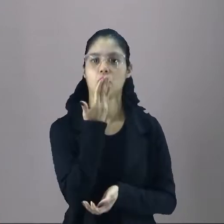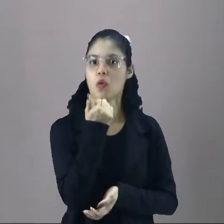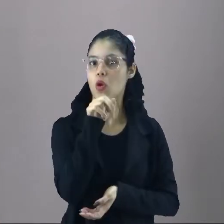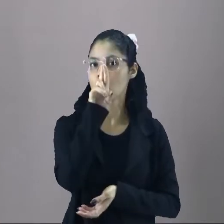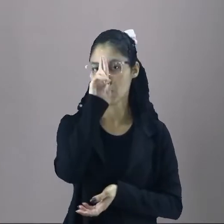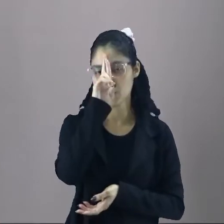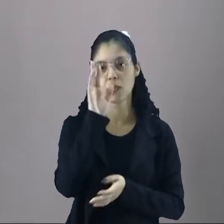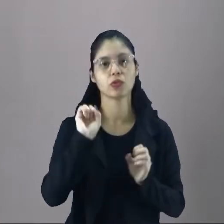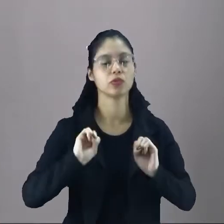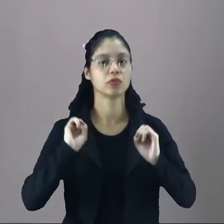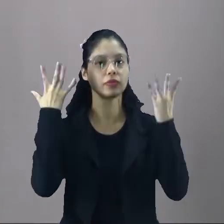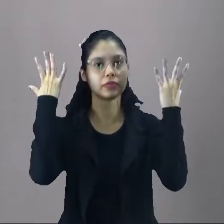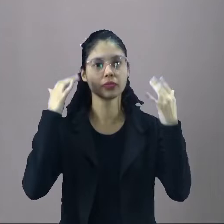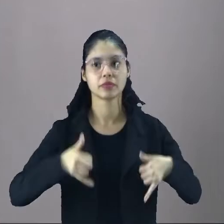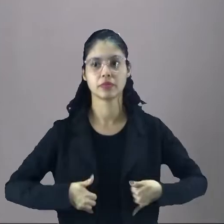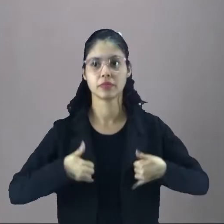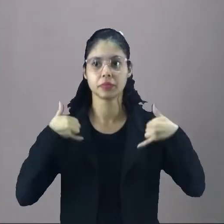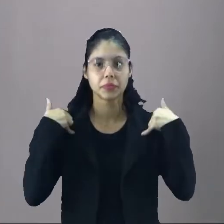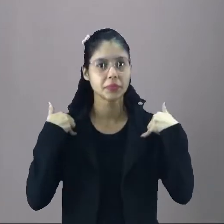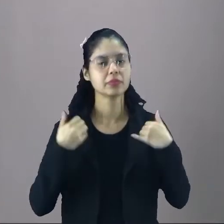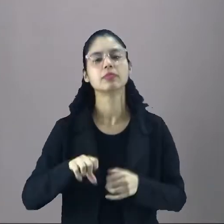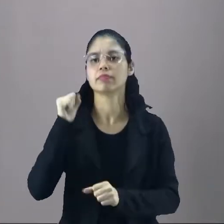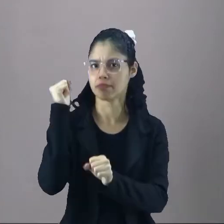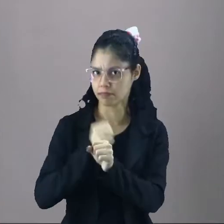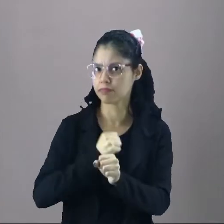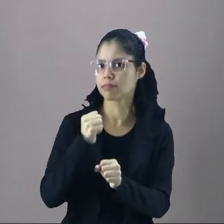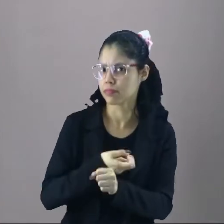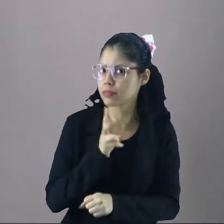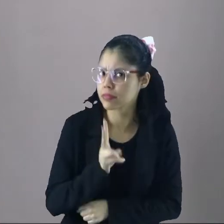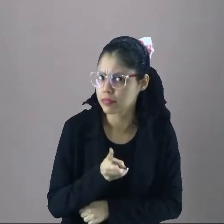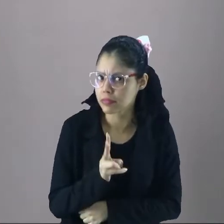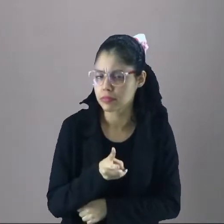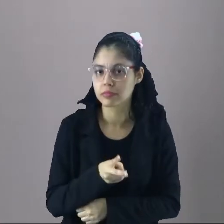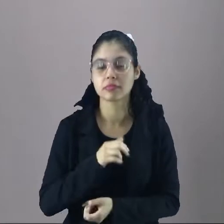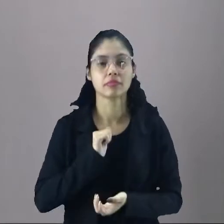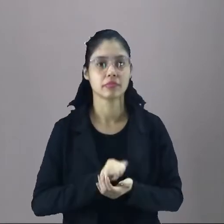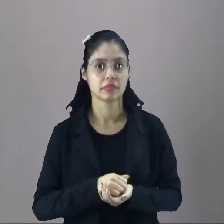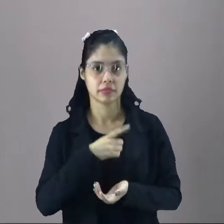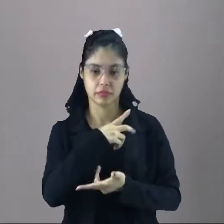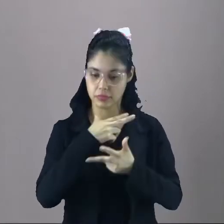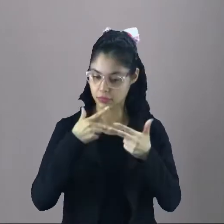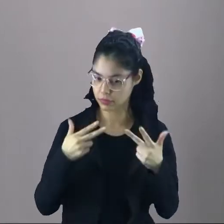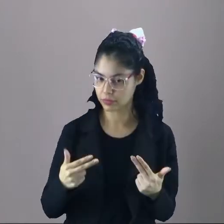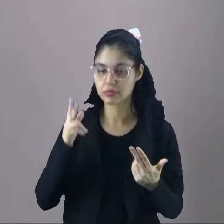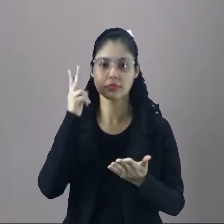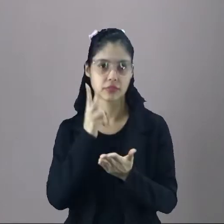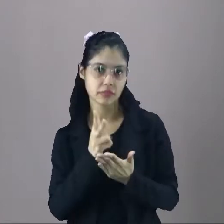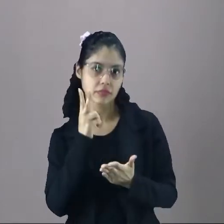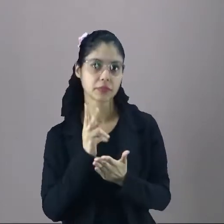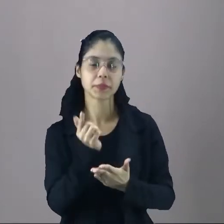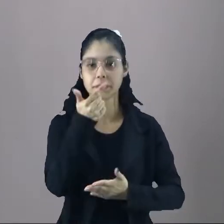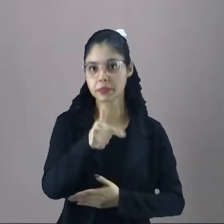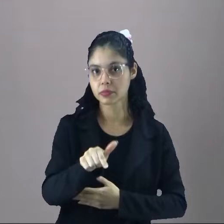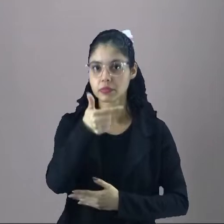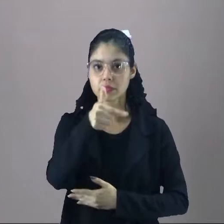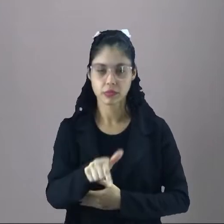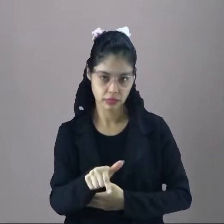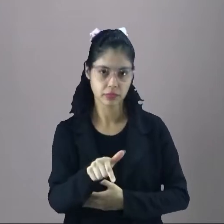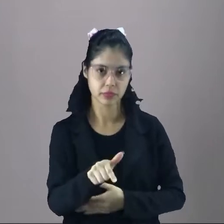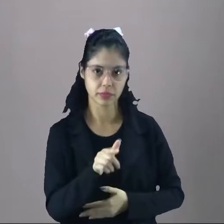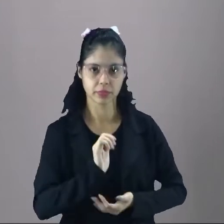almoço, no aniversário, todos os anos? Lembrando que costume tem que ser coisas que nós repetimos